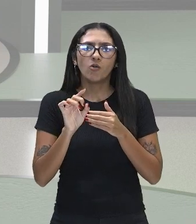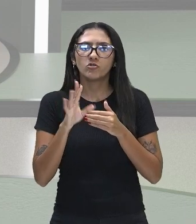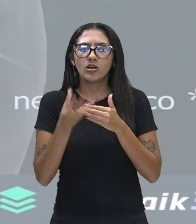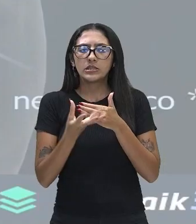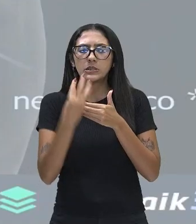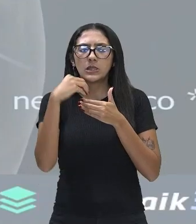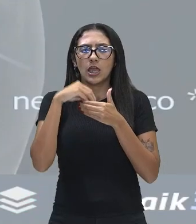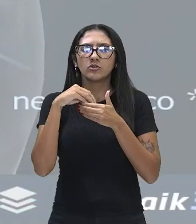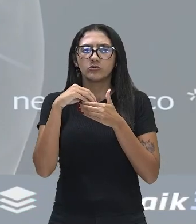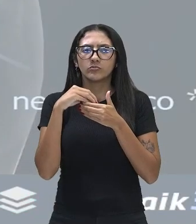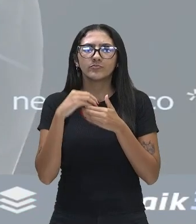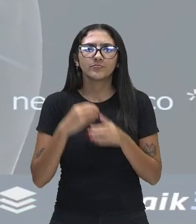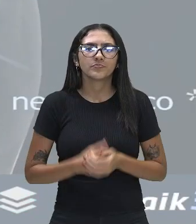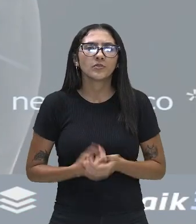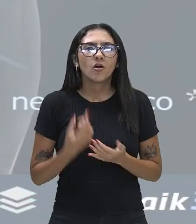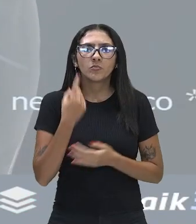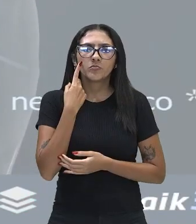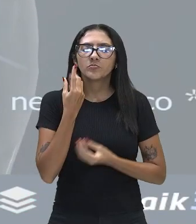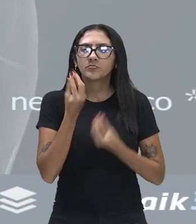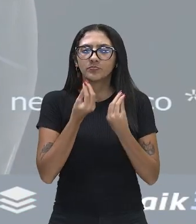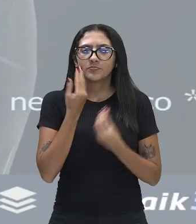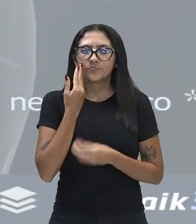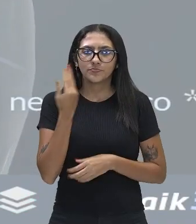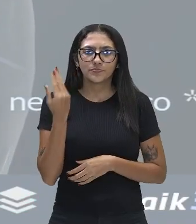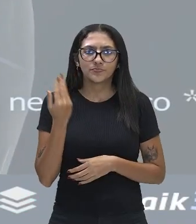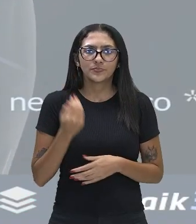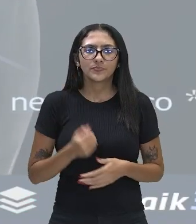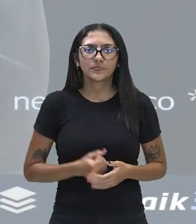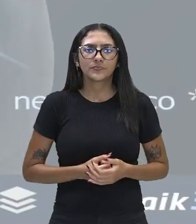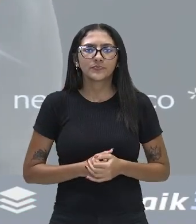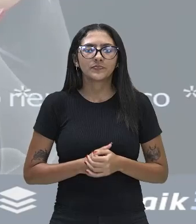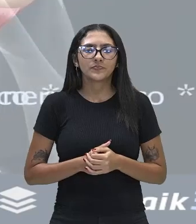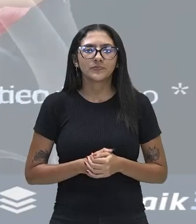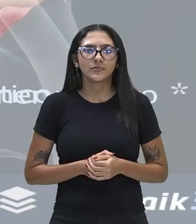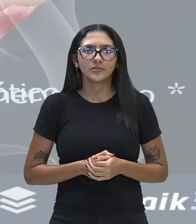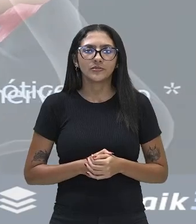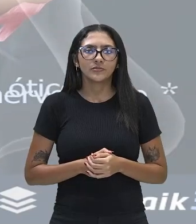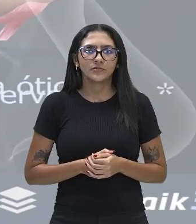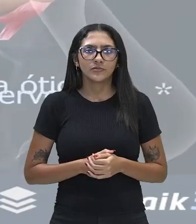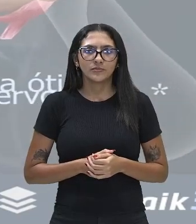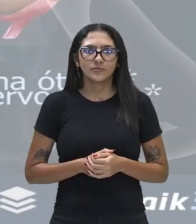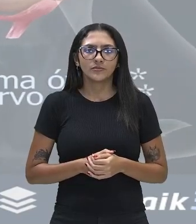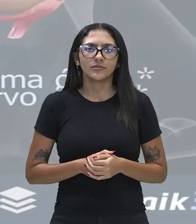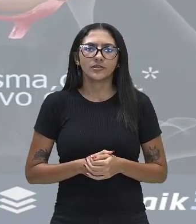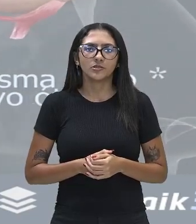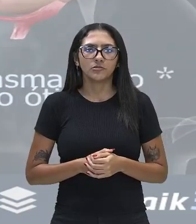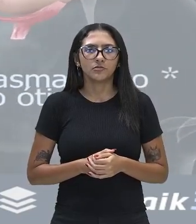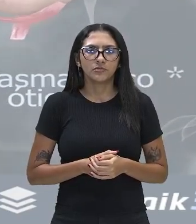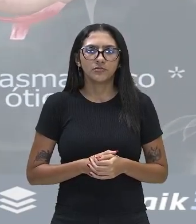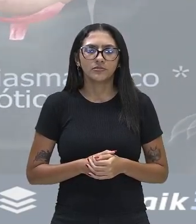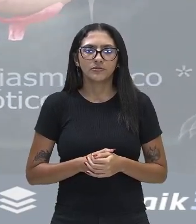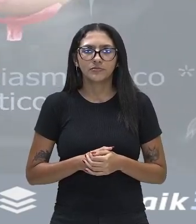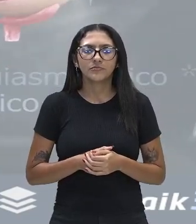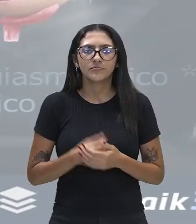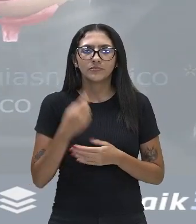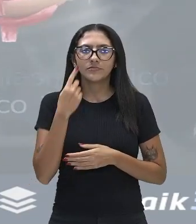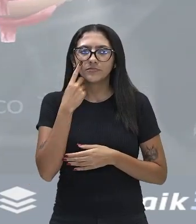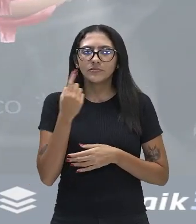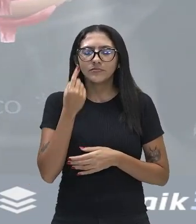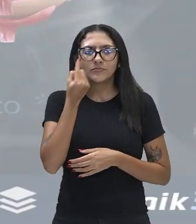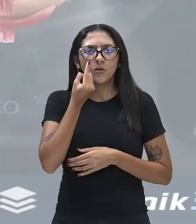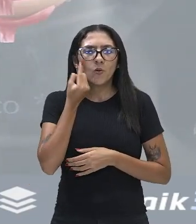para o mecanismo da visão. Observe só que os nossos olhos, eles receberam sinais luminosos,